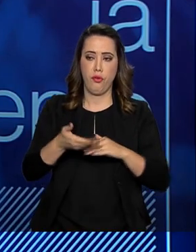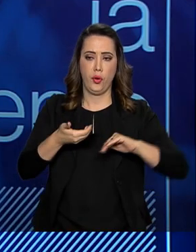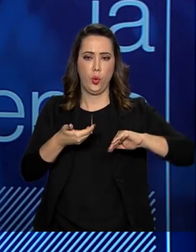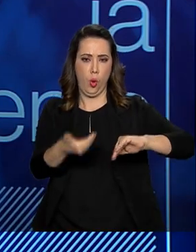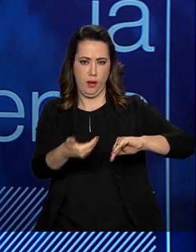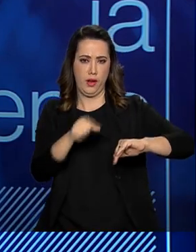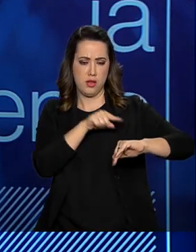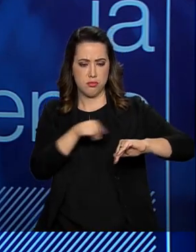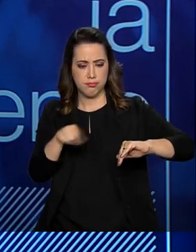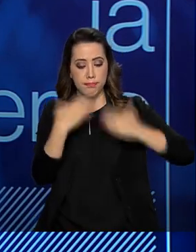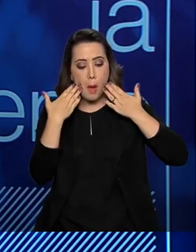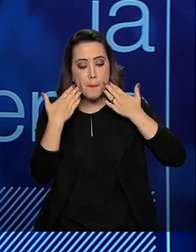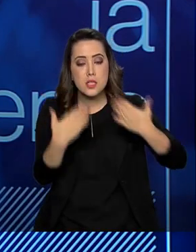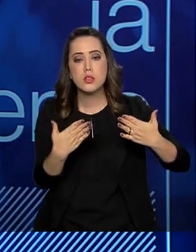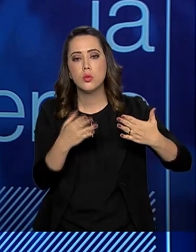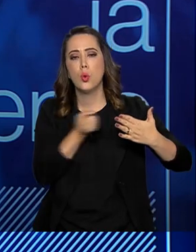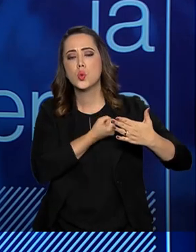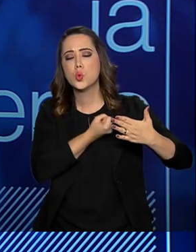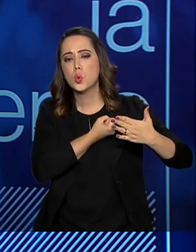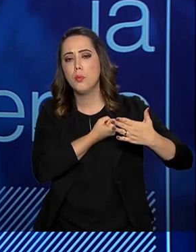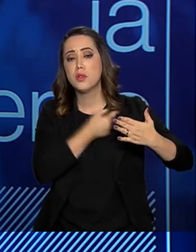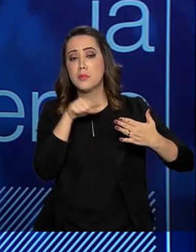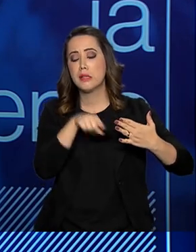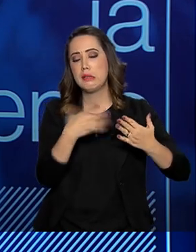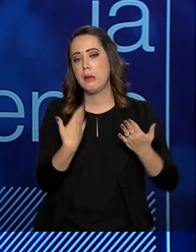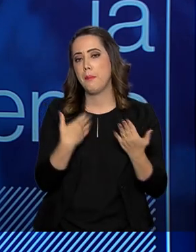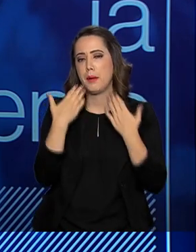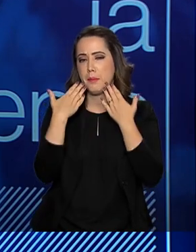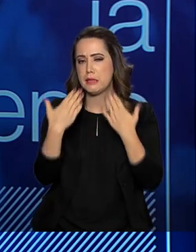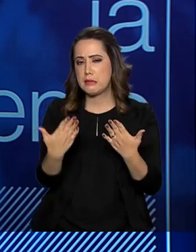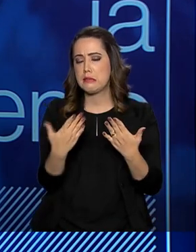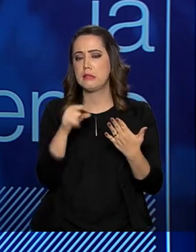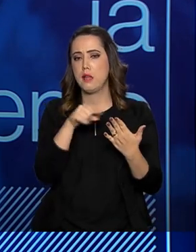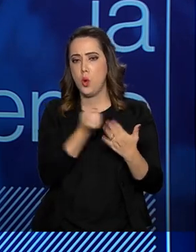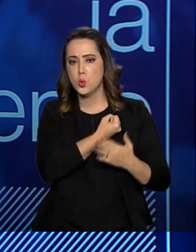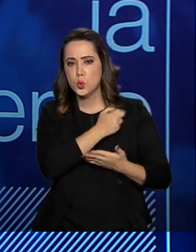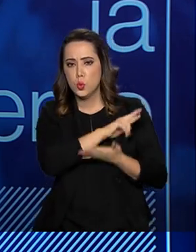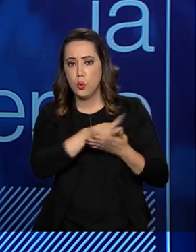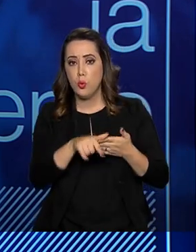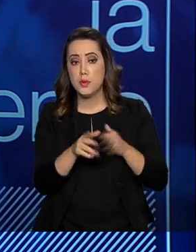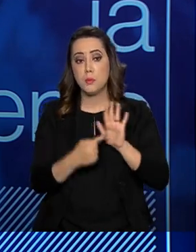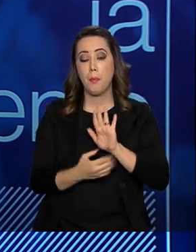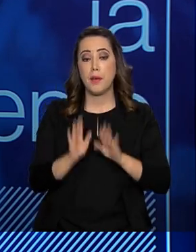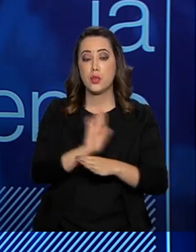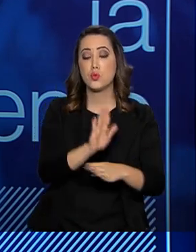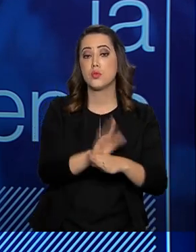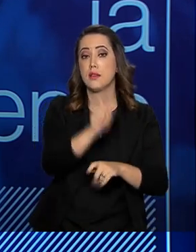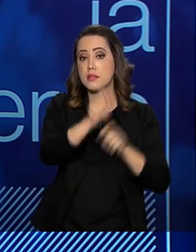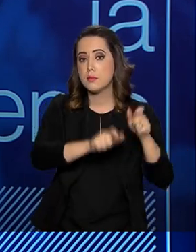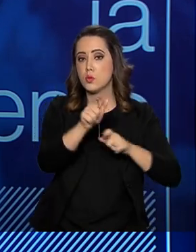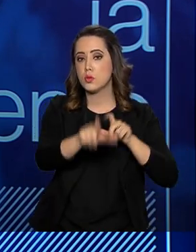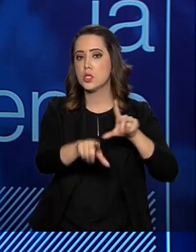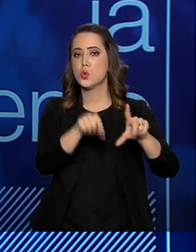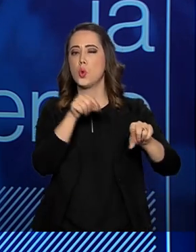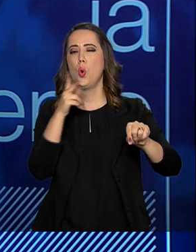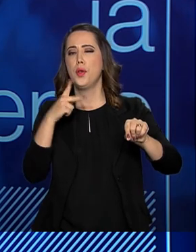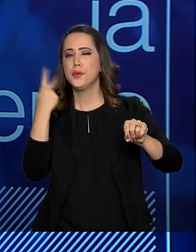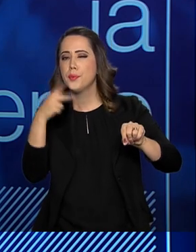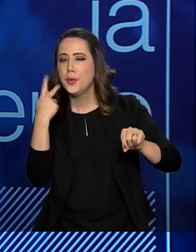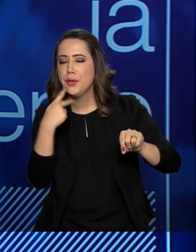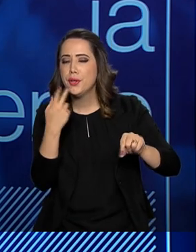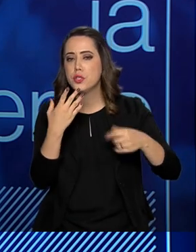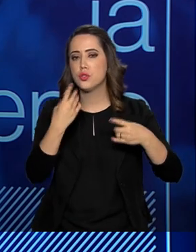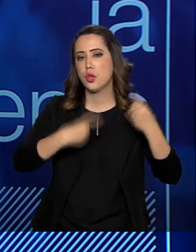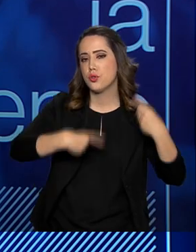ele é para subsidiar a tomada de decisão. Tomada de decisão dos gestores, dos legisladores e também daquelas pessoas que